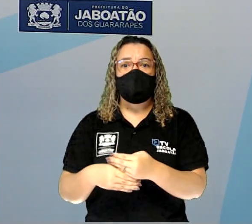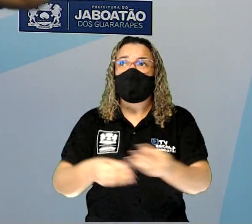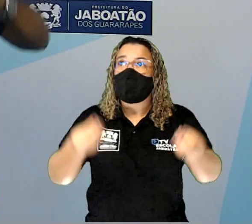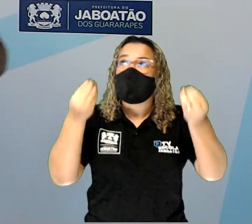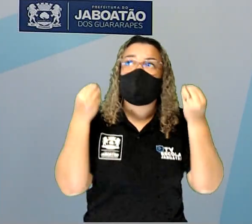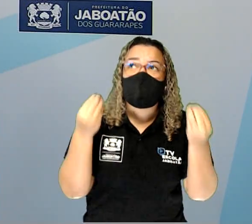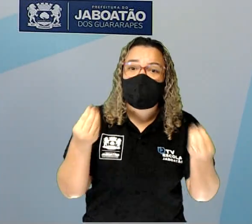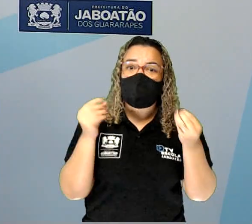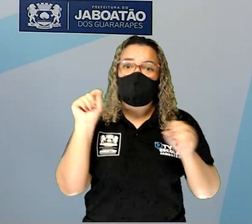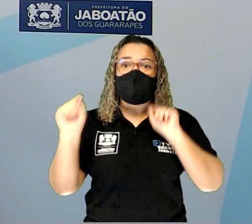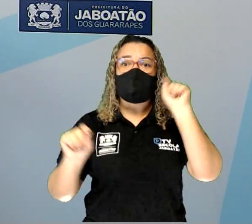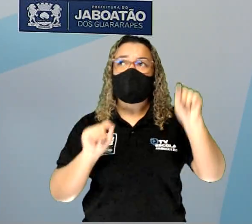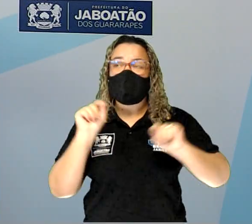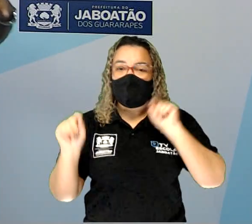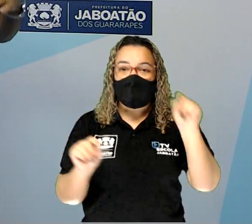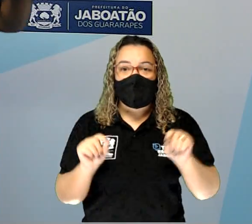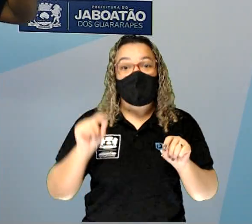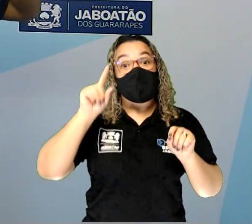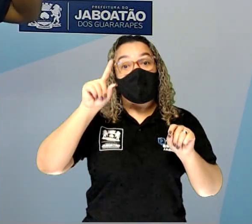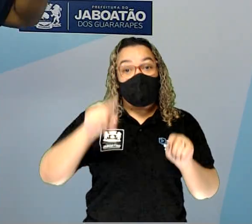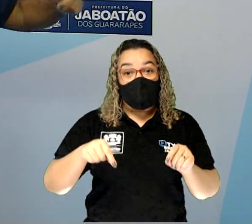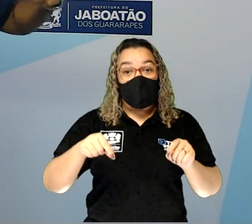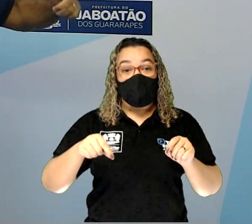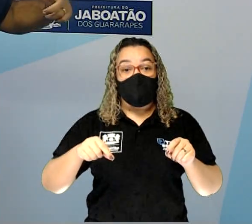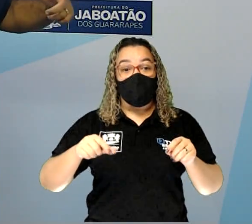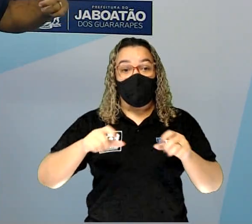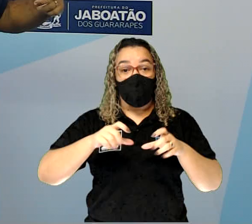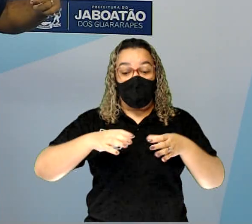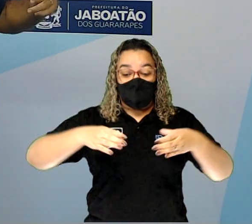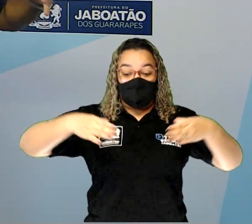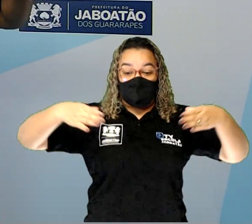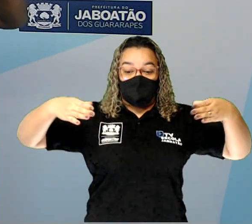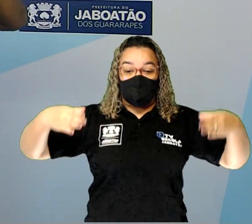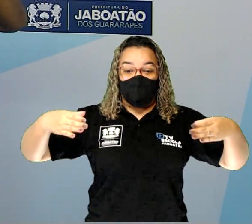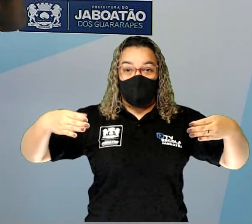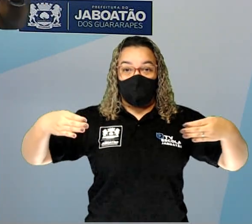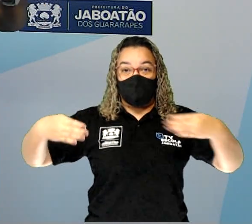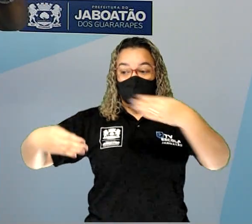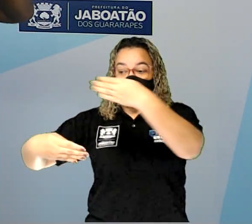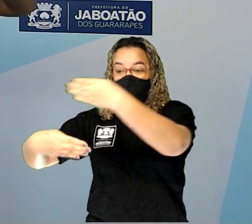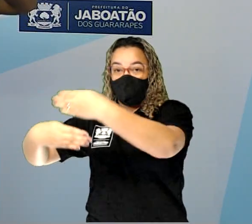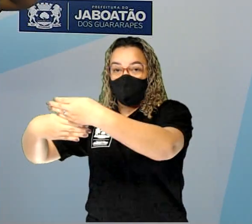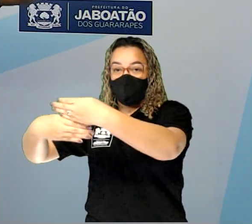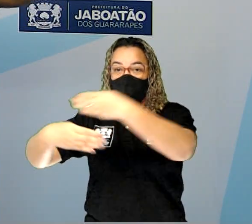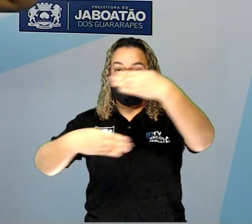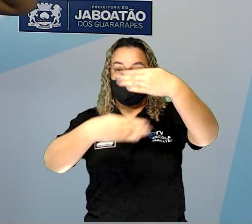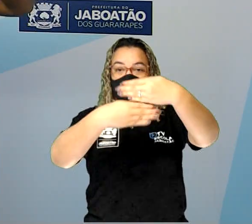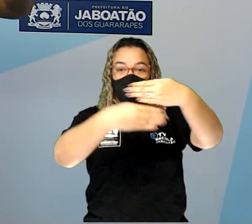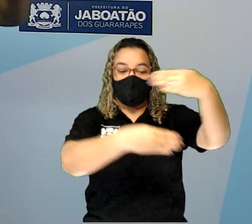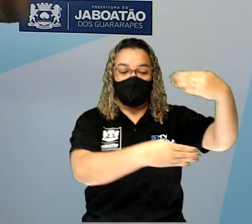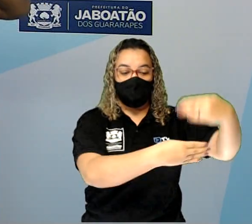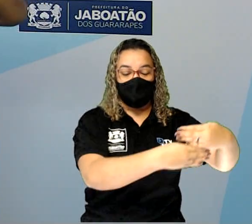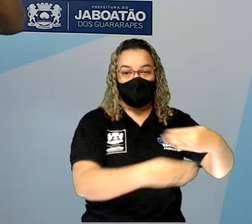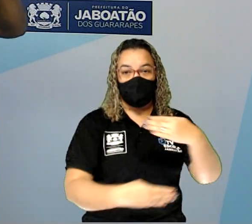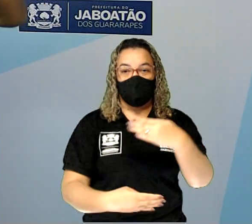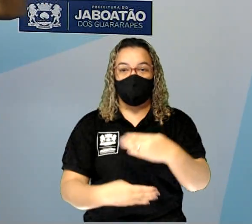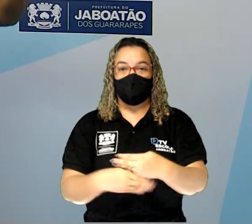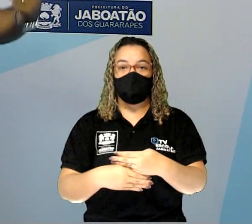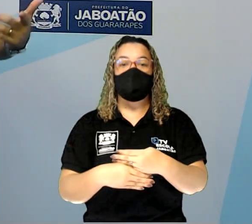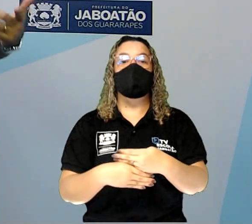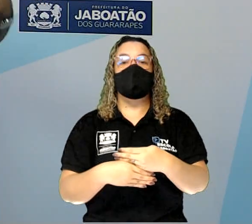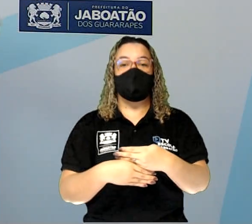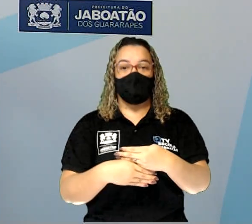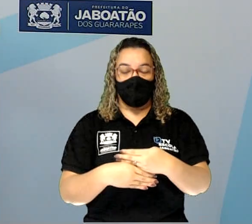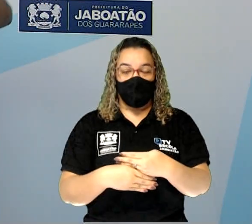isso, professor? São grandes blocos de rocha, as quais, ou nas quais, ou nos